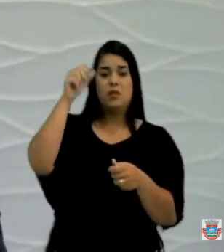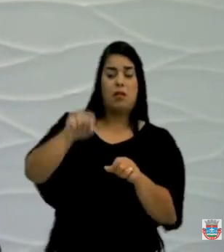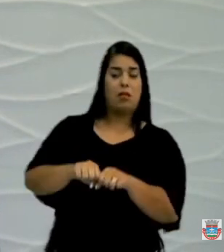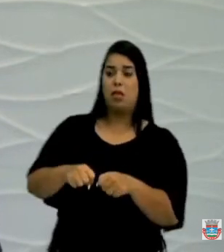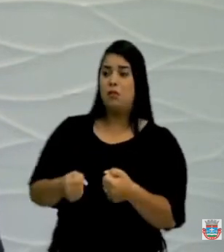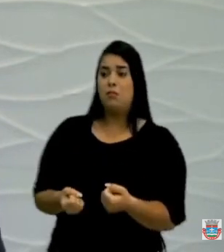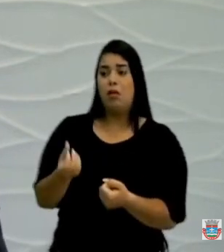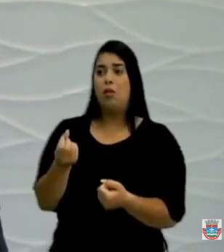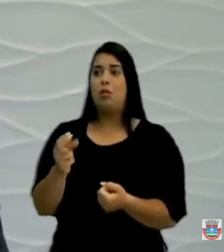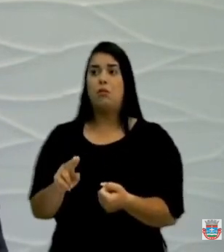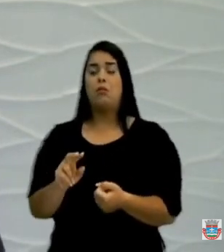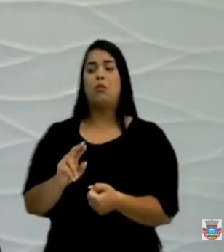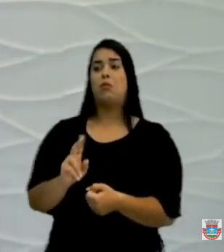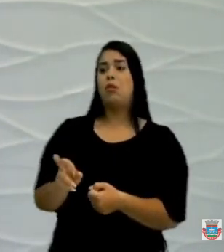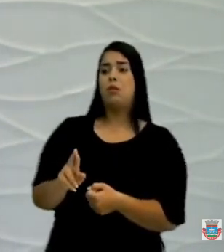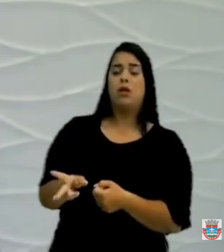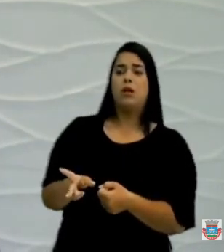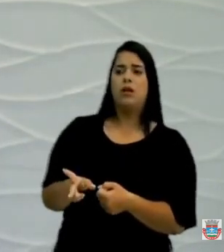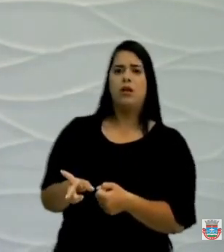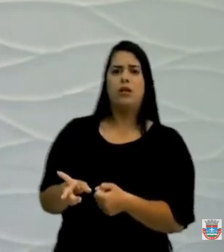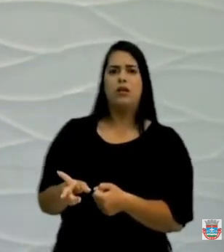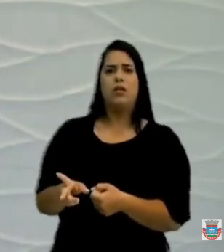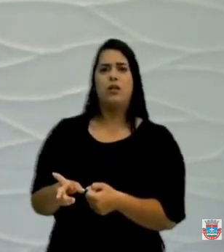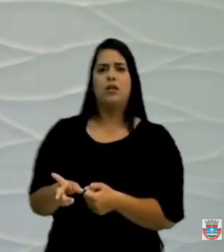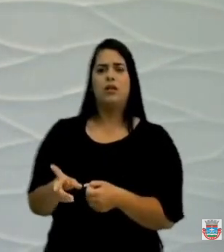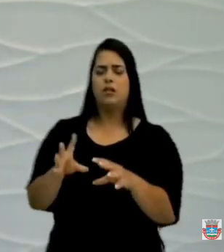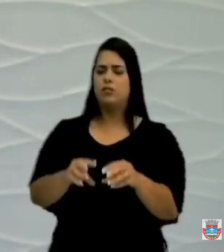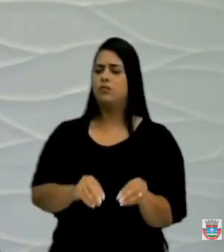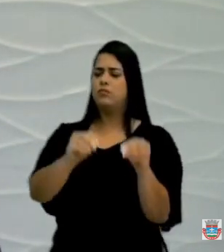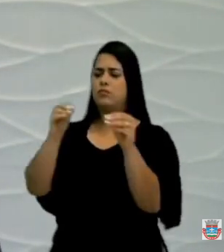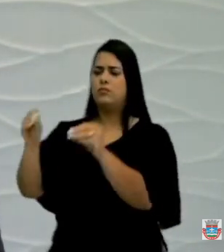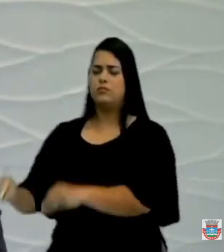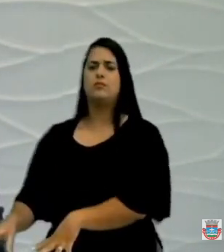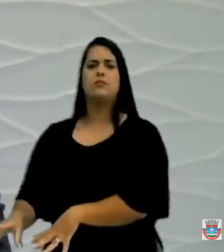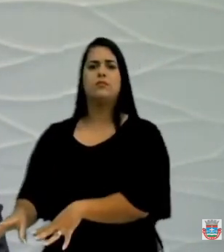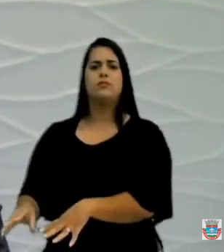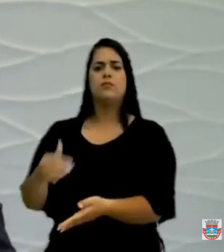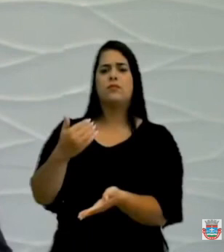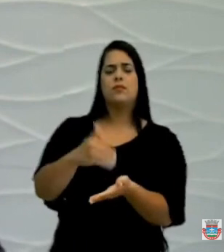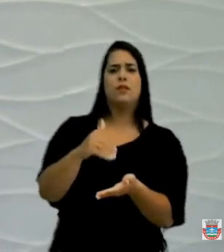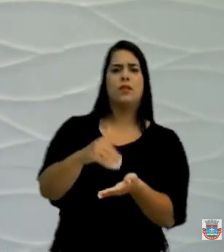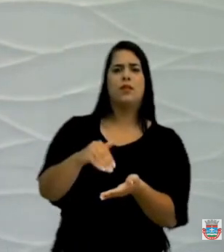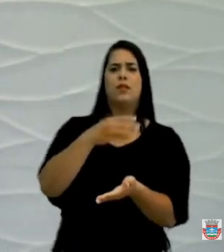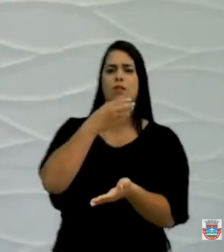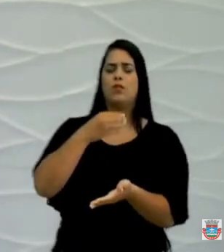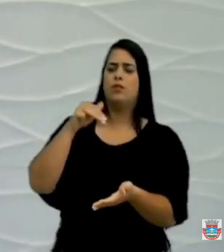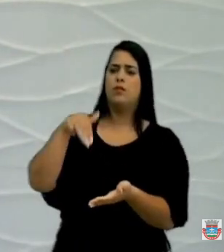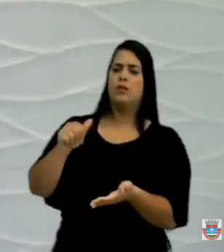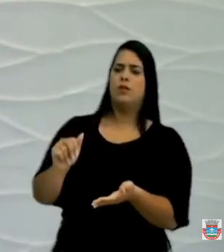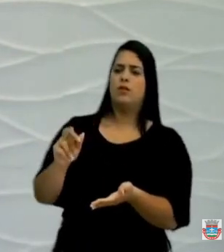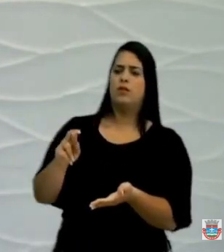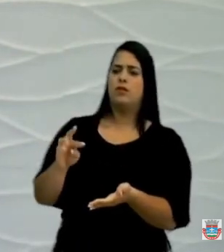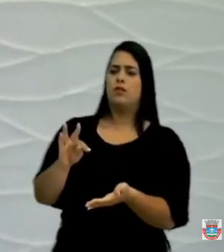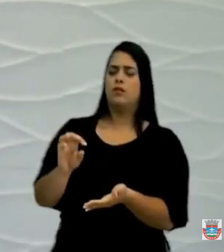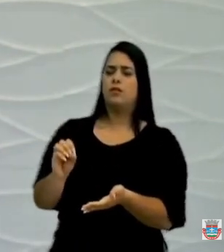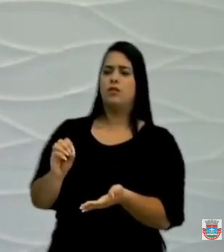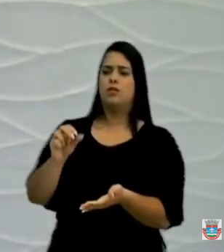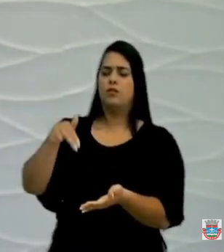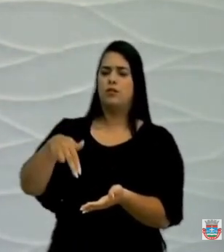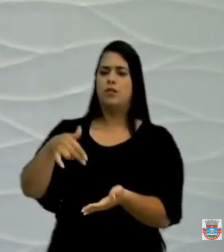ele assumiu, tiraram a bomba na gestão do secretário Martão Dornelas e não tinha sido consertada até o dia